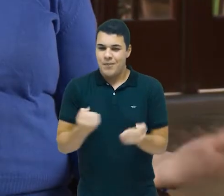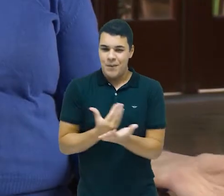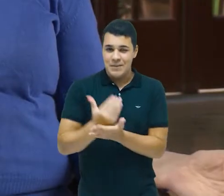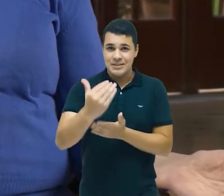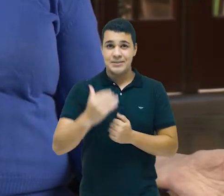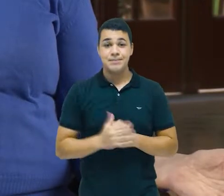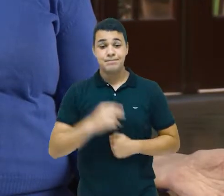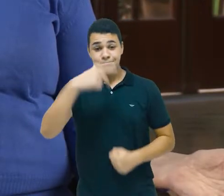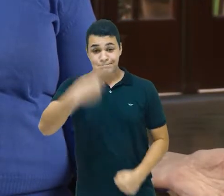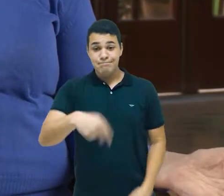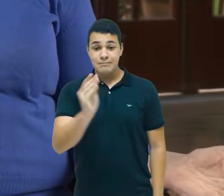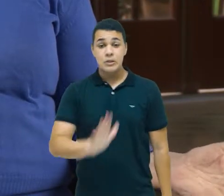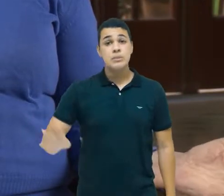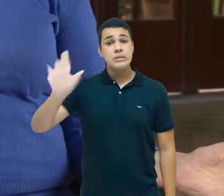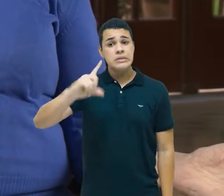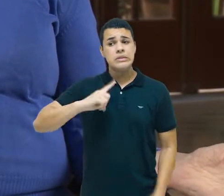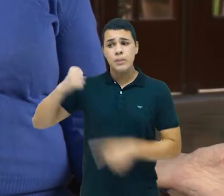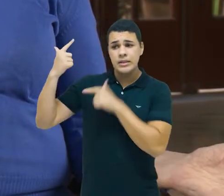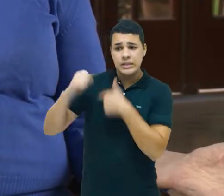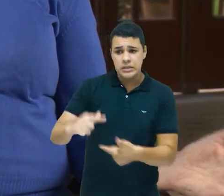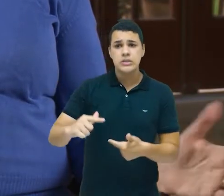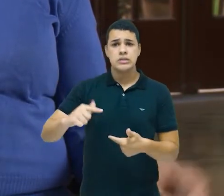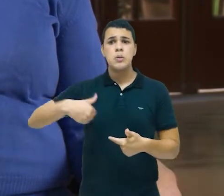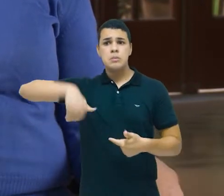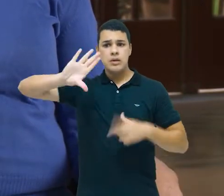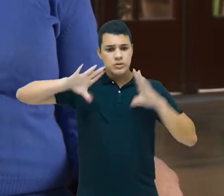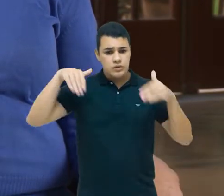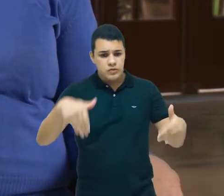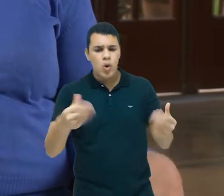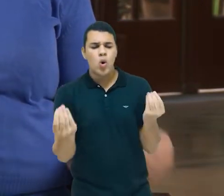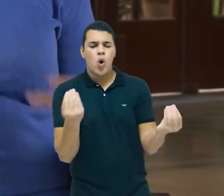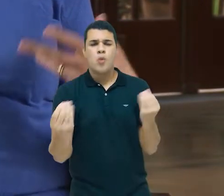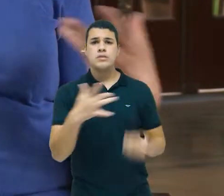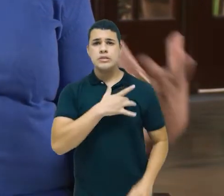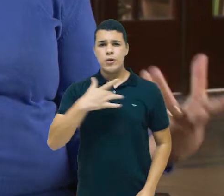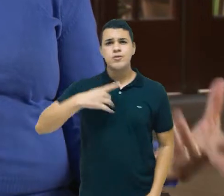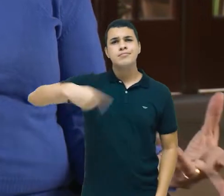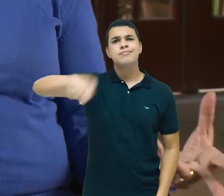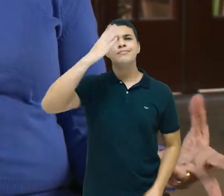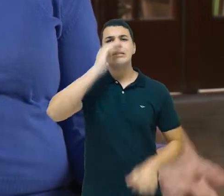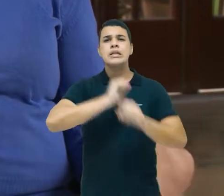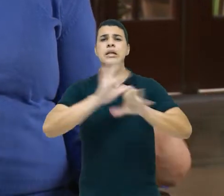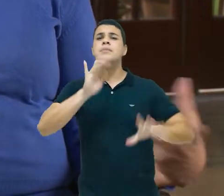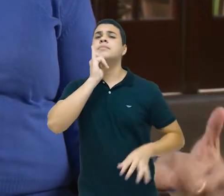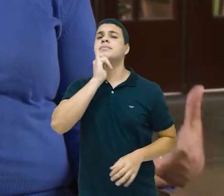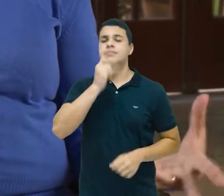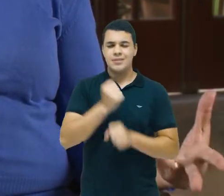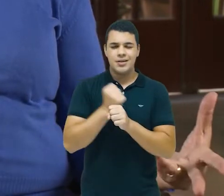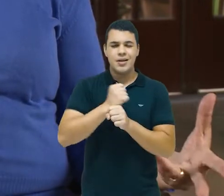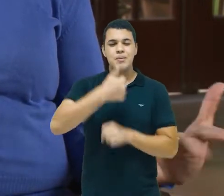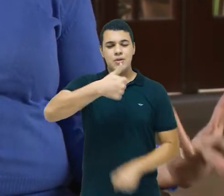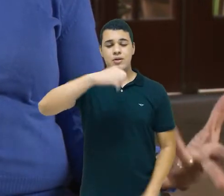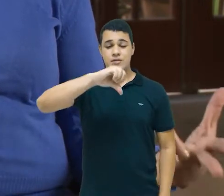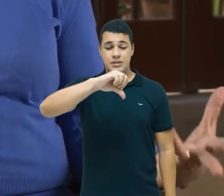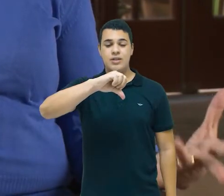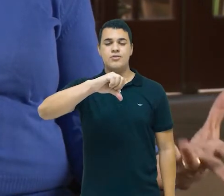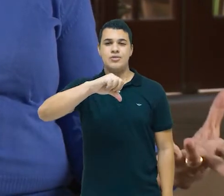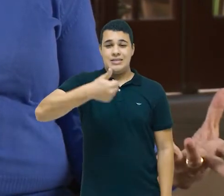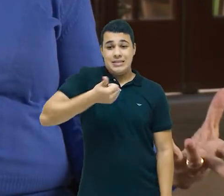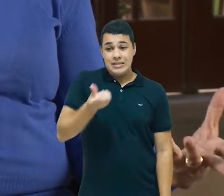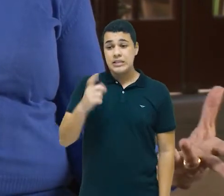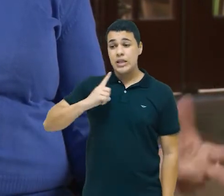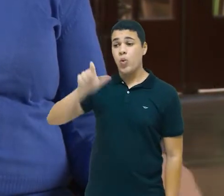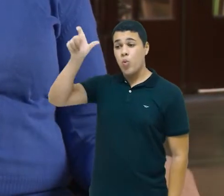O Brasil tem uma tradição muito rica na saúde. Só para vocês terem uma ideia, em 1916, o médico